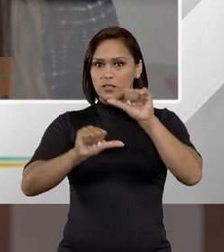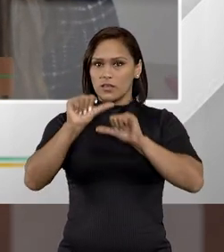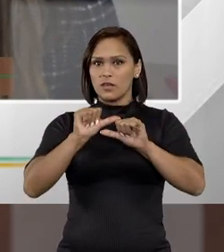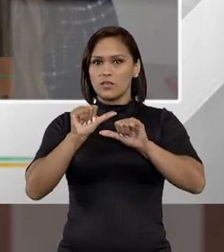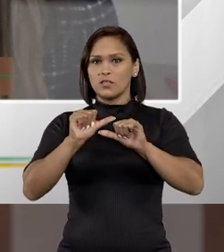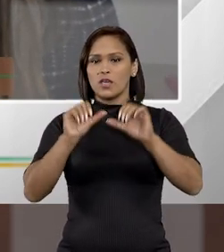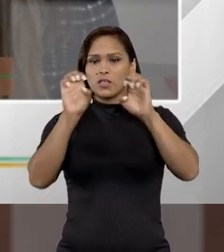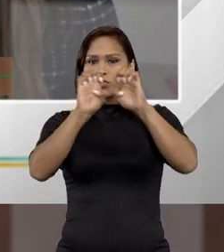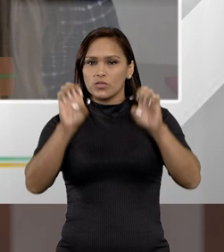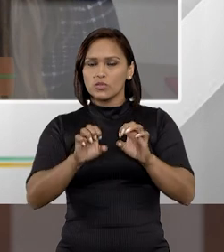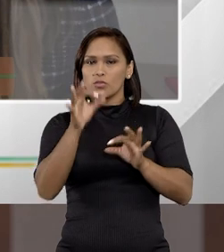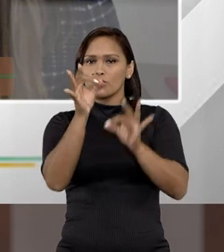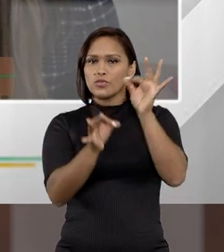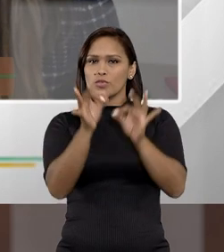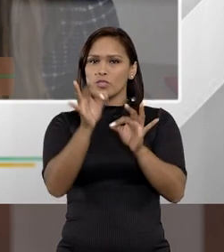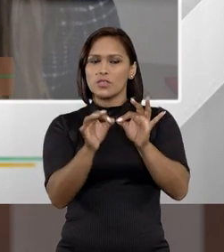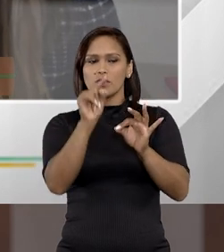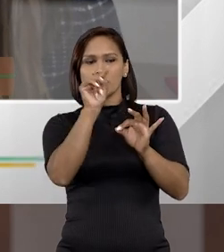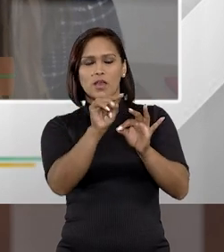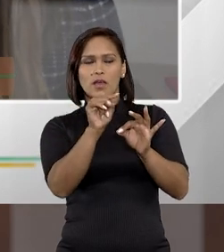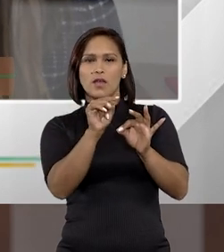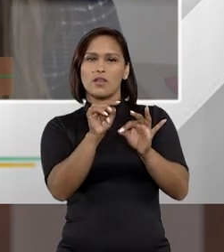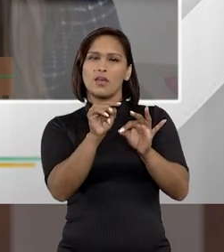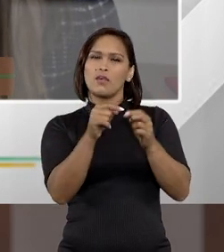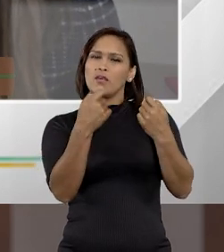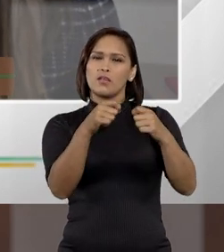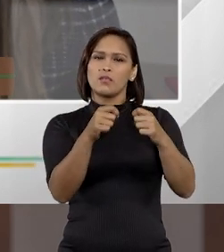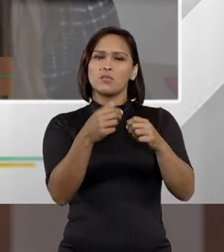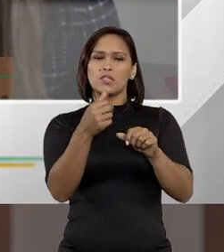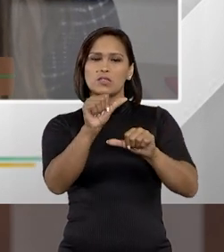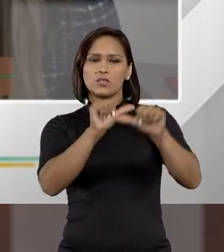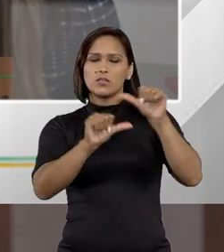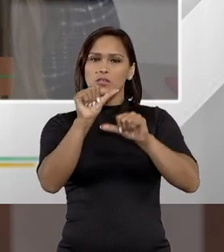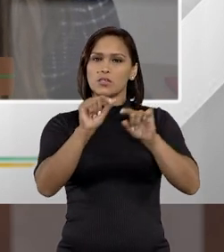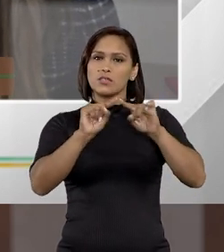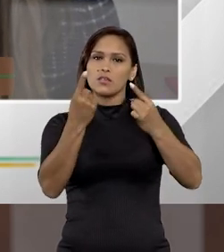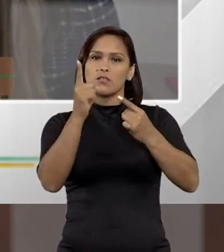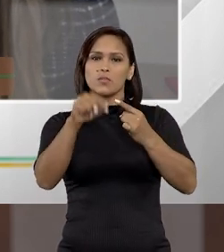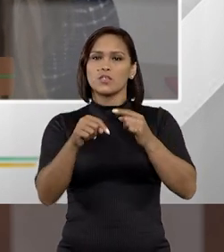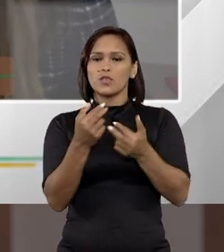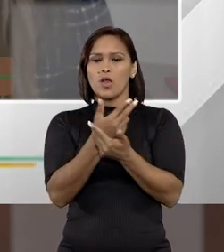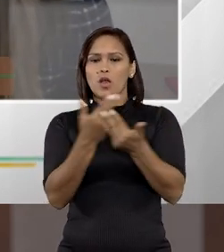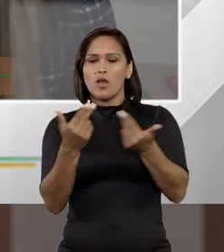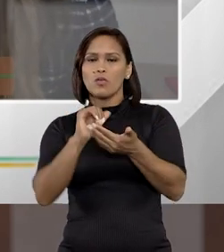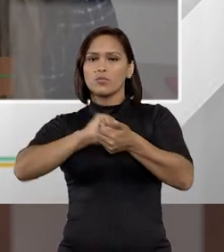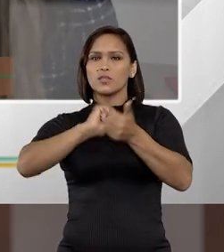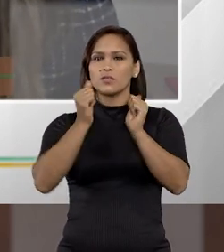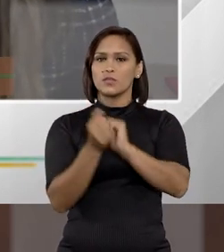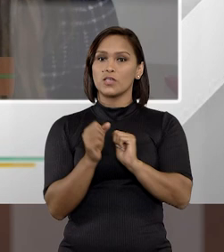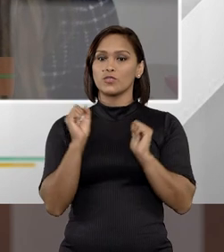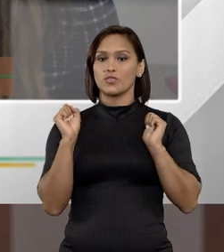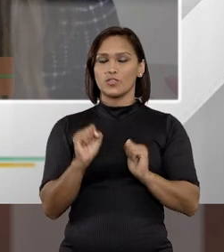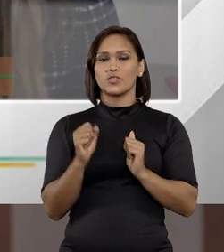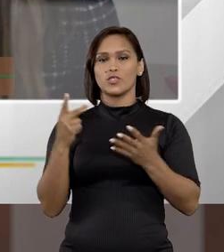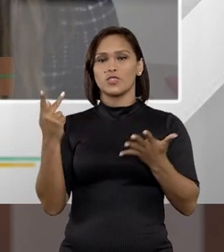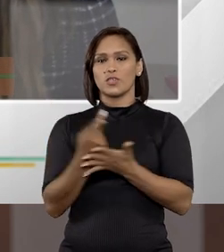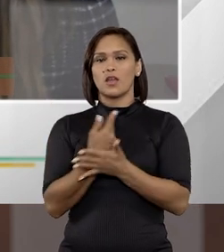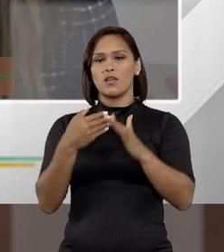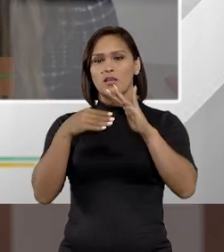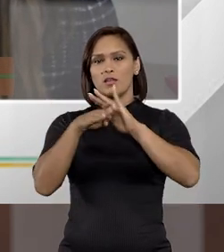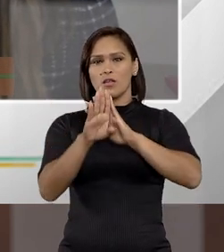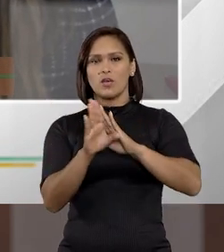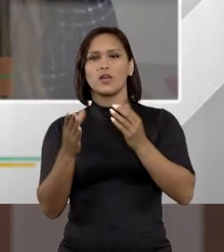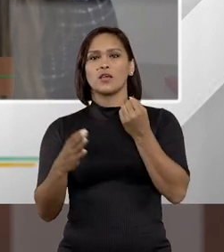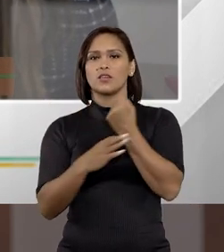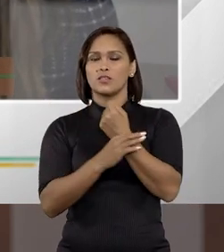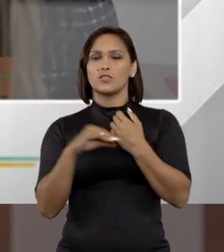alterar a estrutura judiciária, aqui às vezes nem precisa muito de alteração, mas são algumas adaptações para introduzir